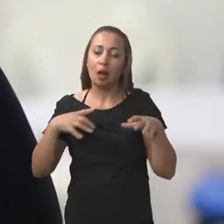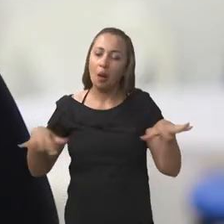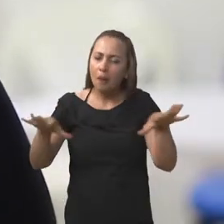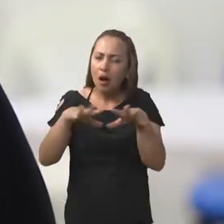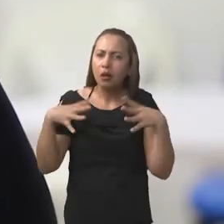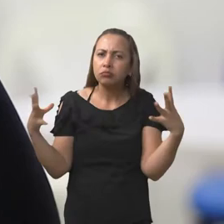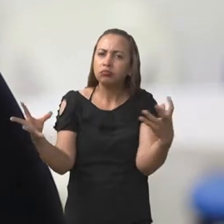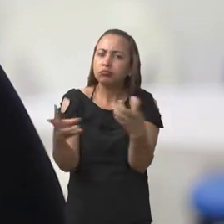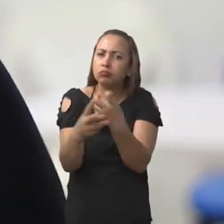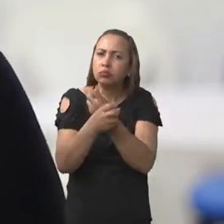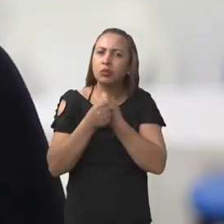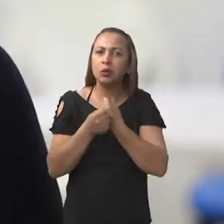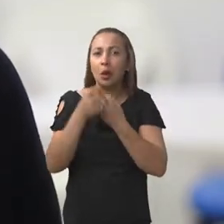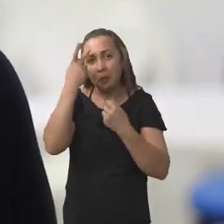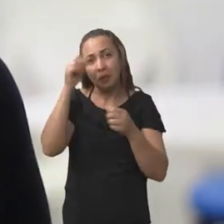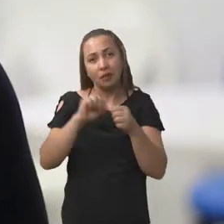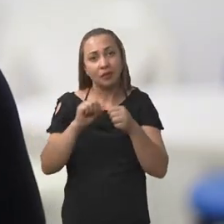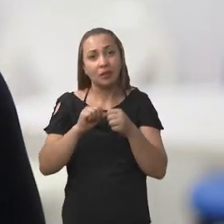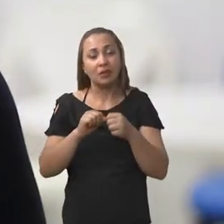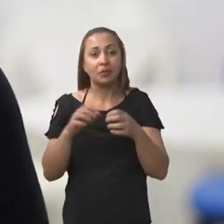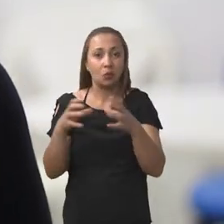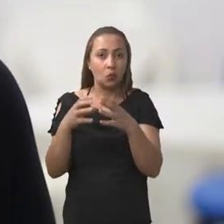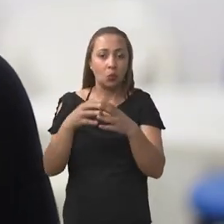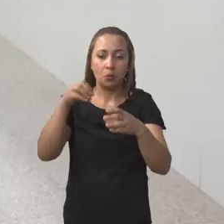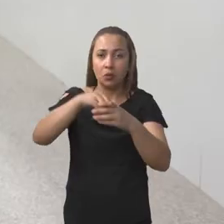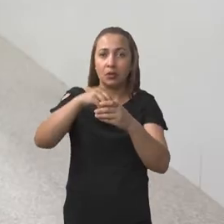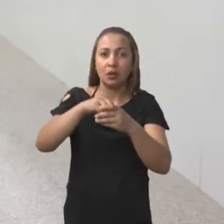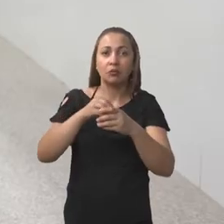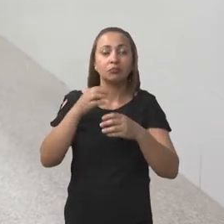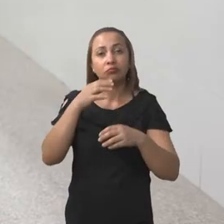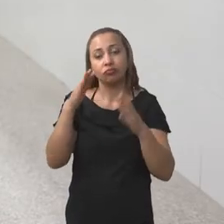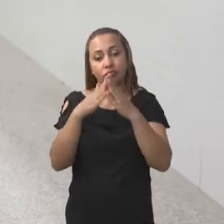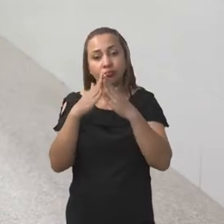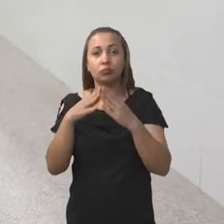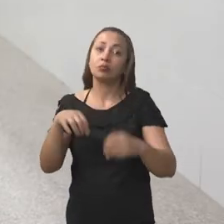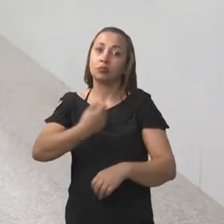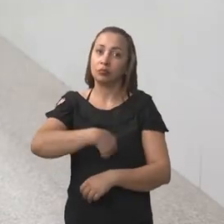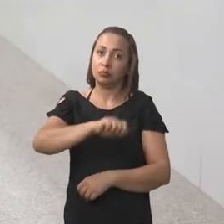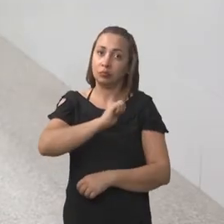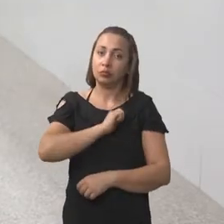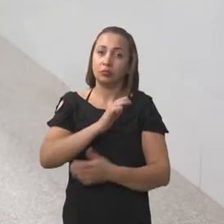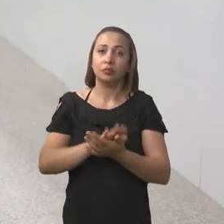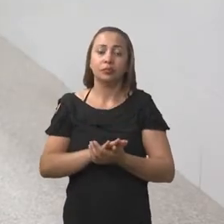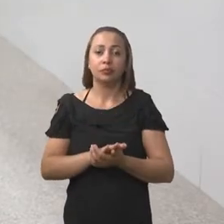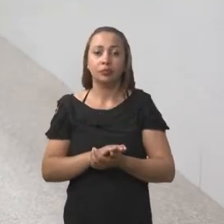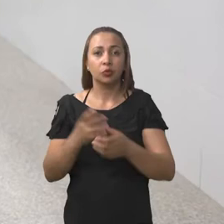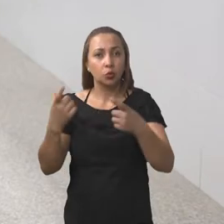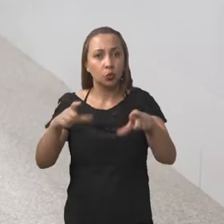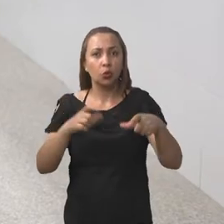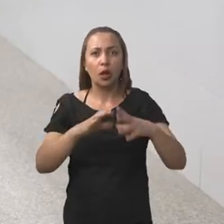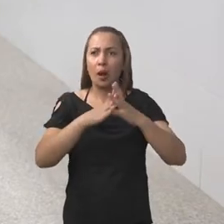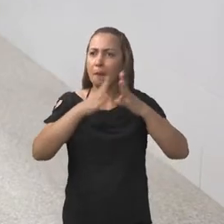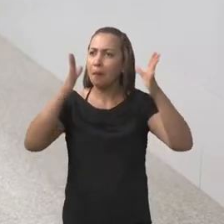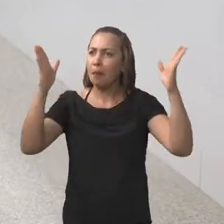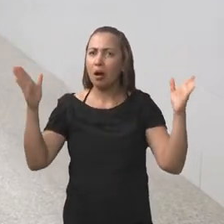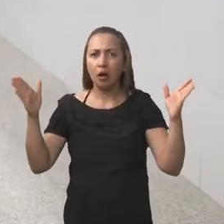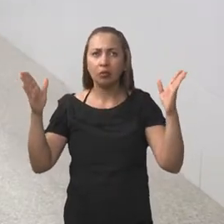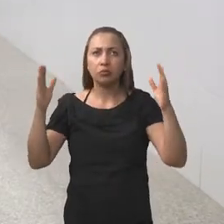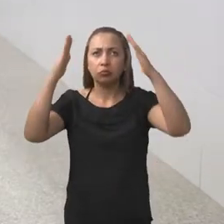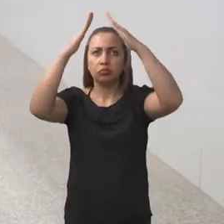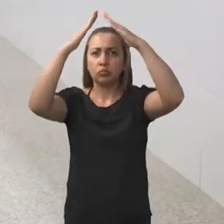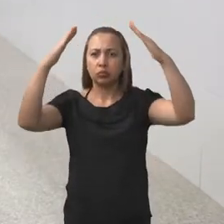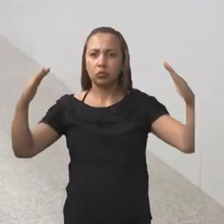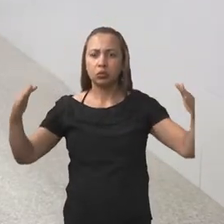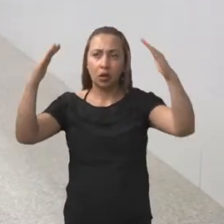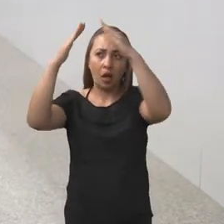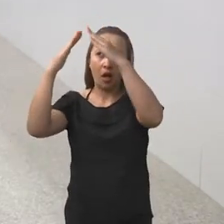acolhedor para poder fazer os grupos dentro de uma delegacia. E lá é um trabalho, é um lugar aberto, é uma cobertura com lugar aberto,